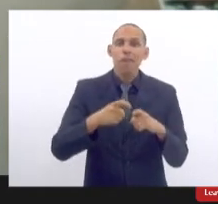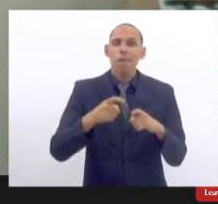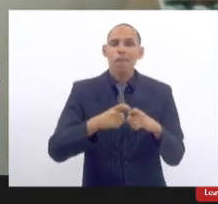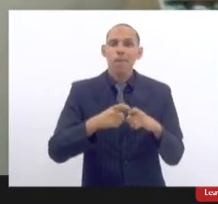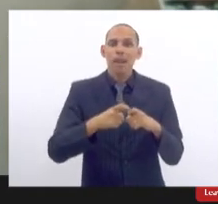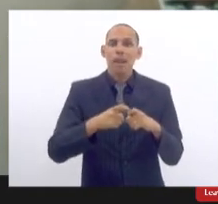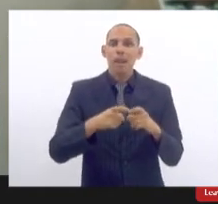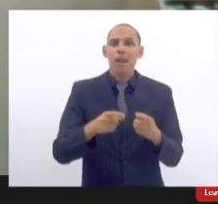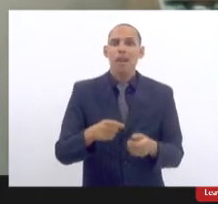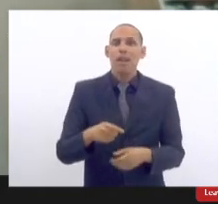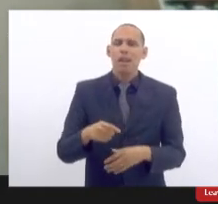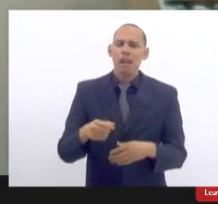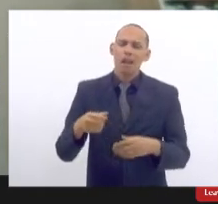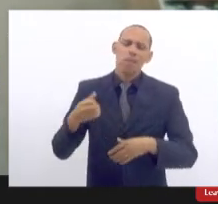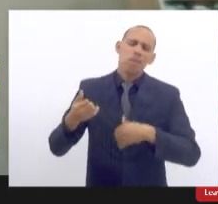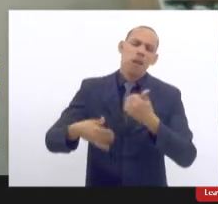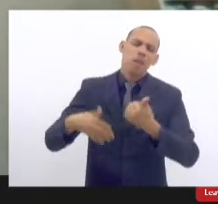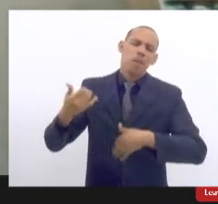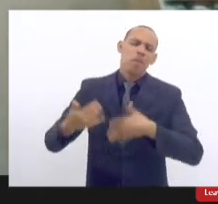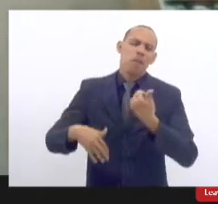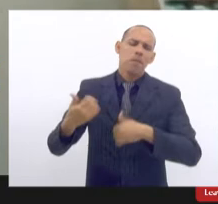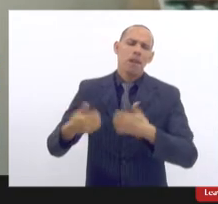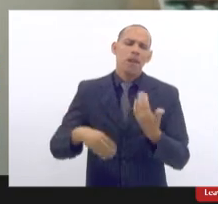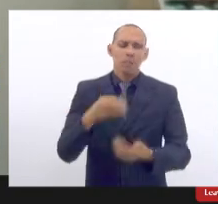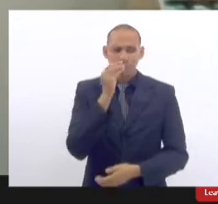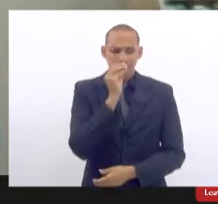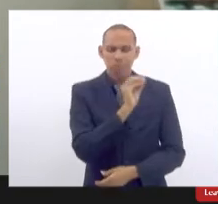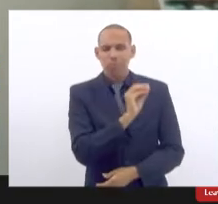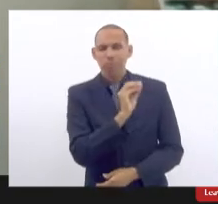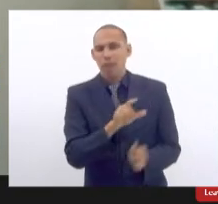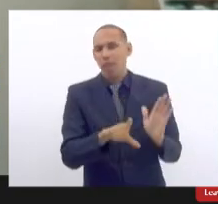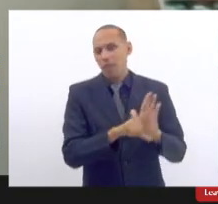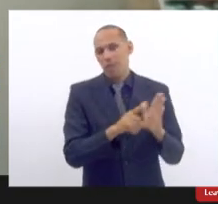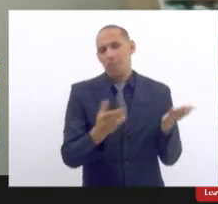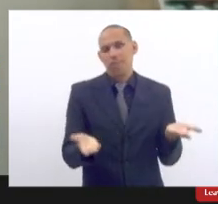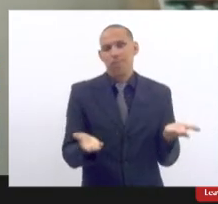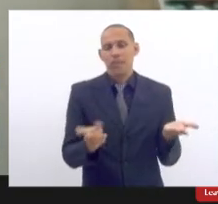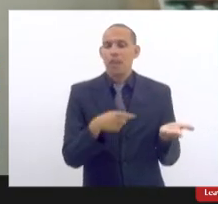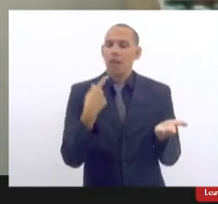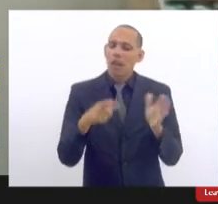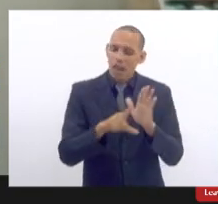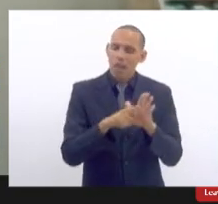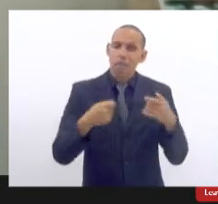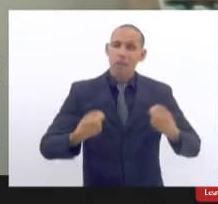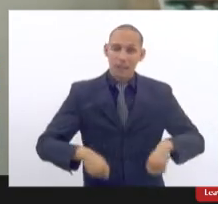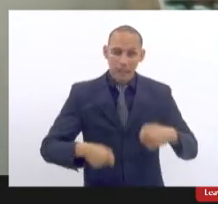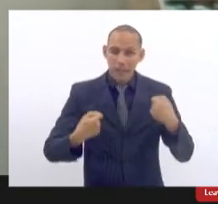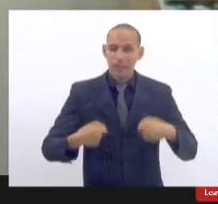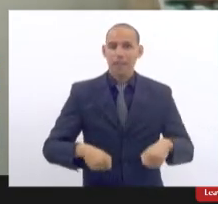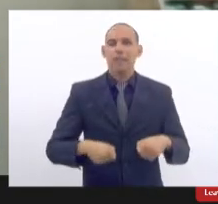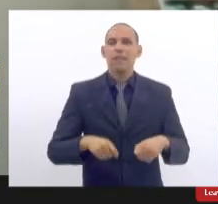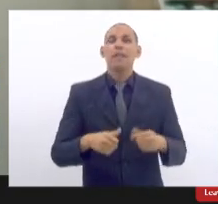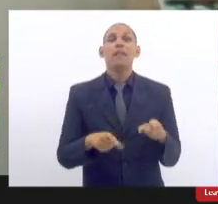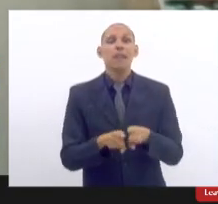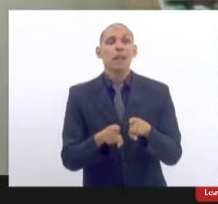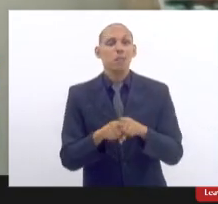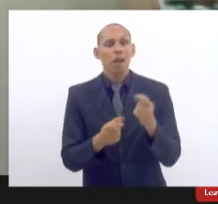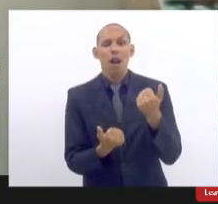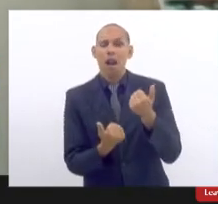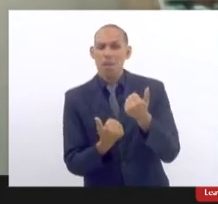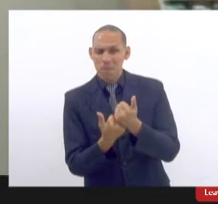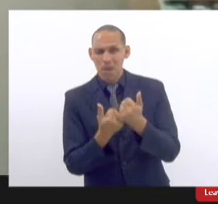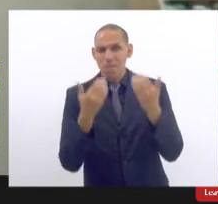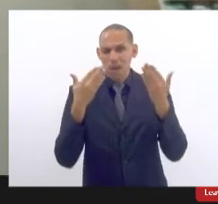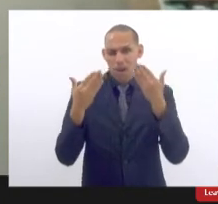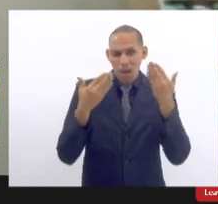rechaçarem tudo aquilo que já foi colocado então a gente precisa de lei a gente precisa de apoio psicológico